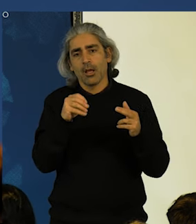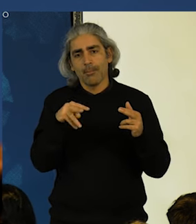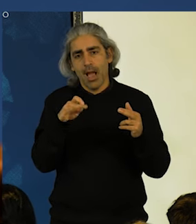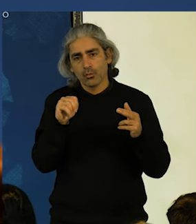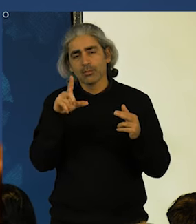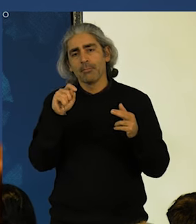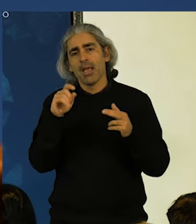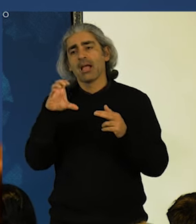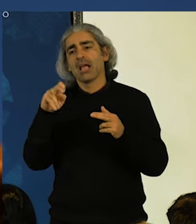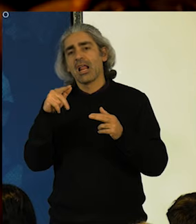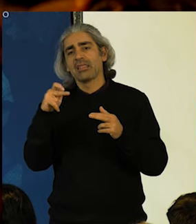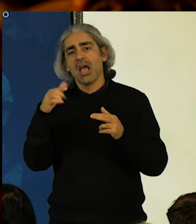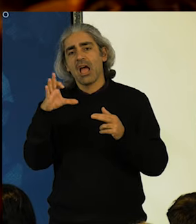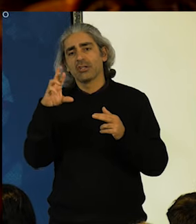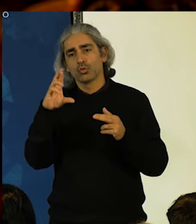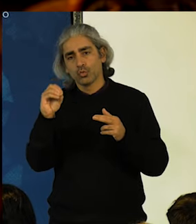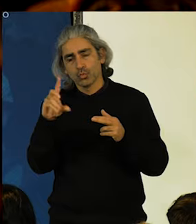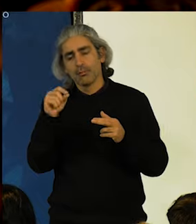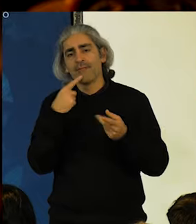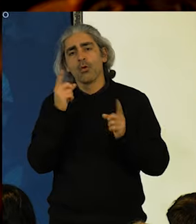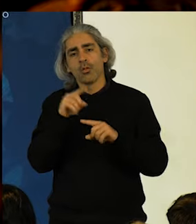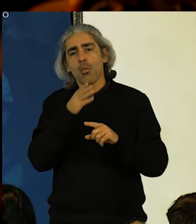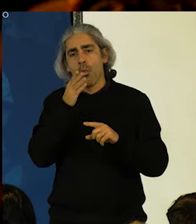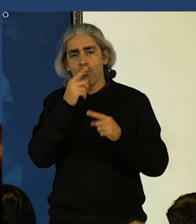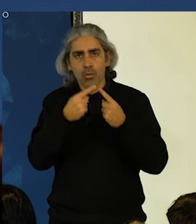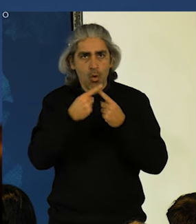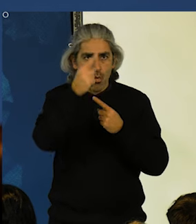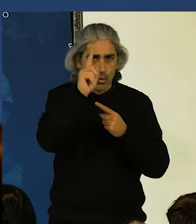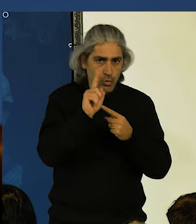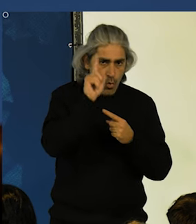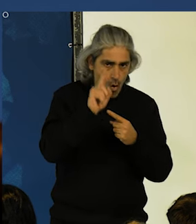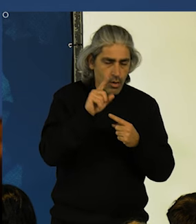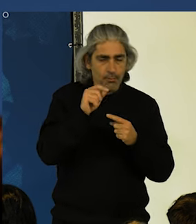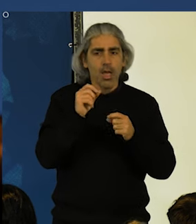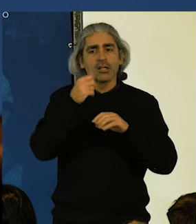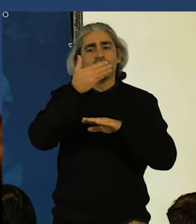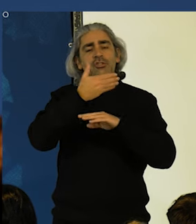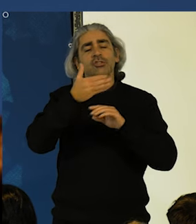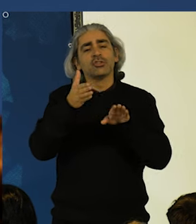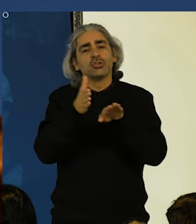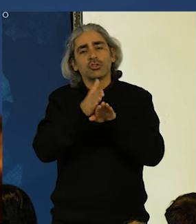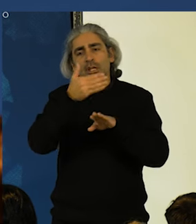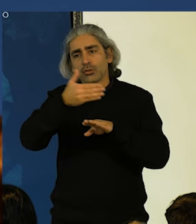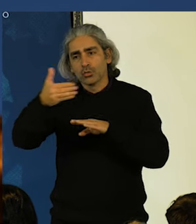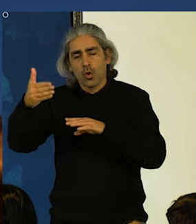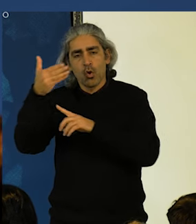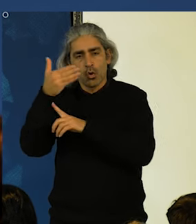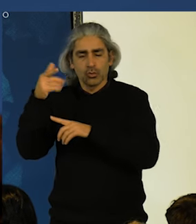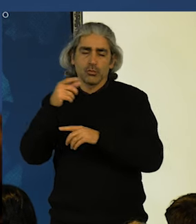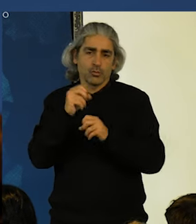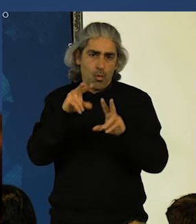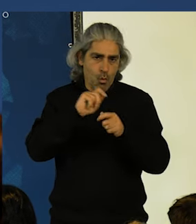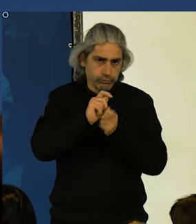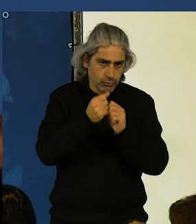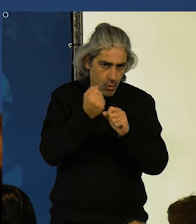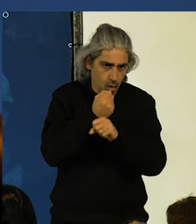para recuperar o acesso ferroviário à linha do Norte. Lutamos pela modernização das estações e pela criação de uma nova plataforma que